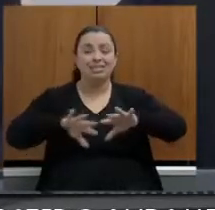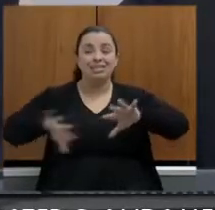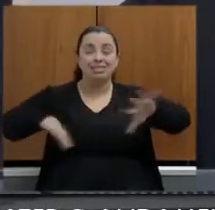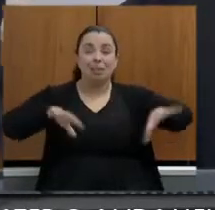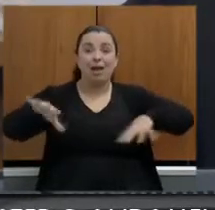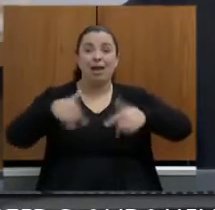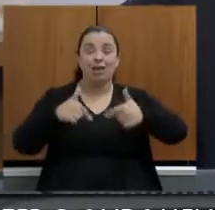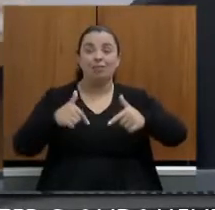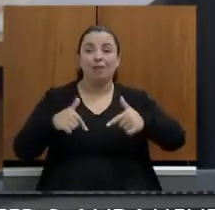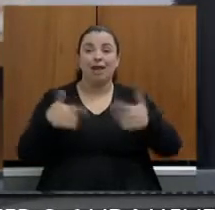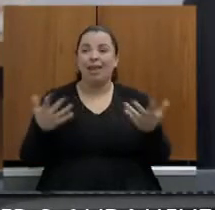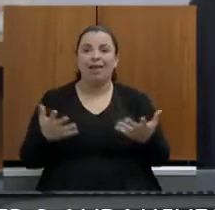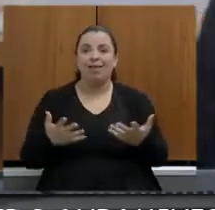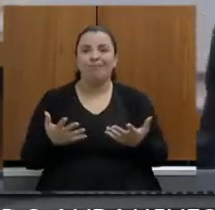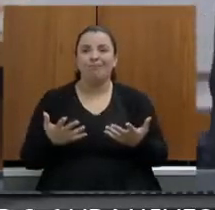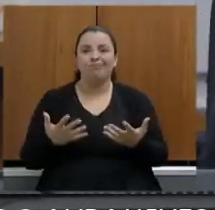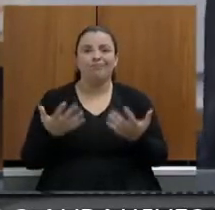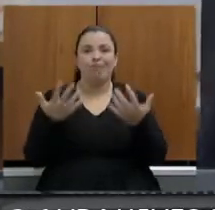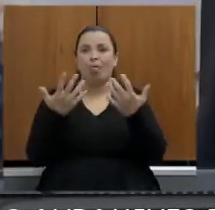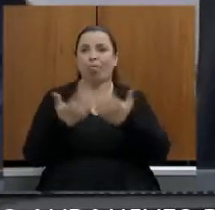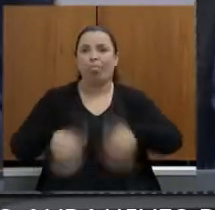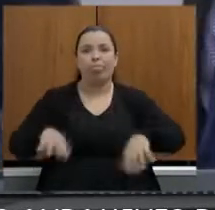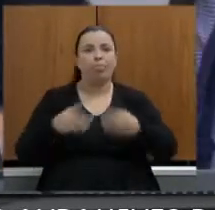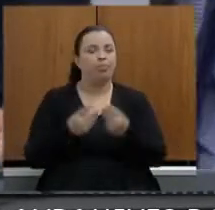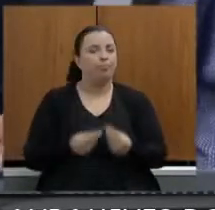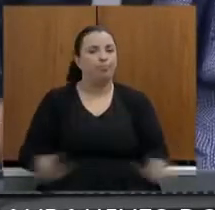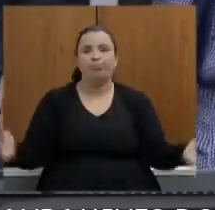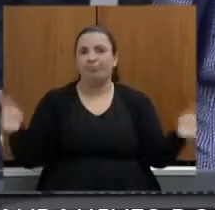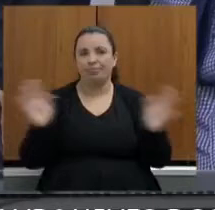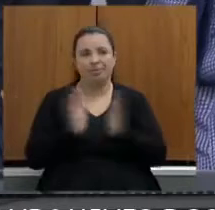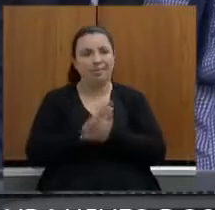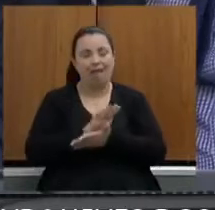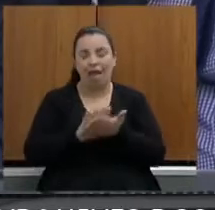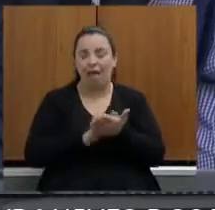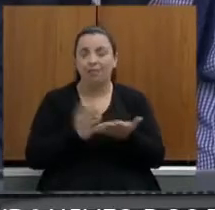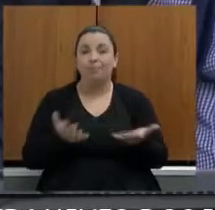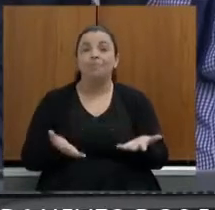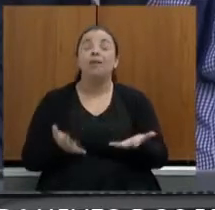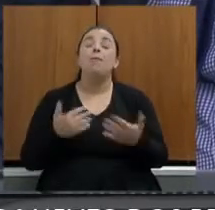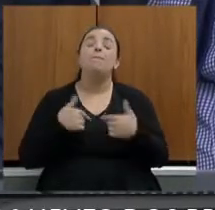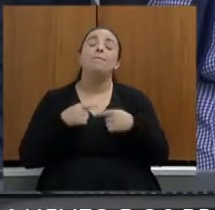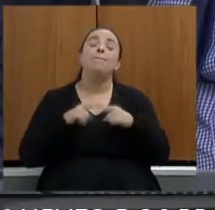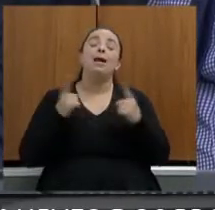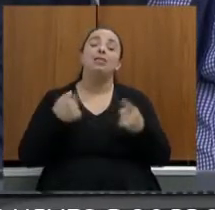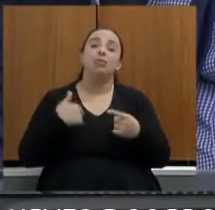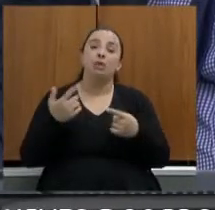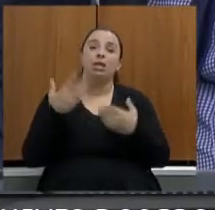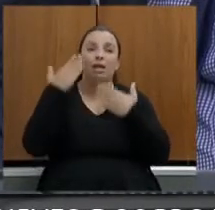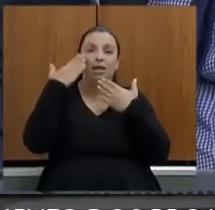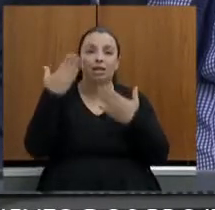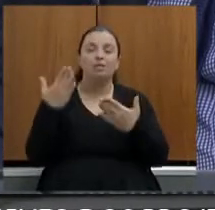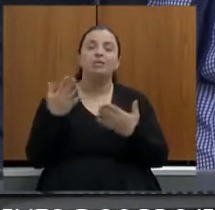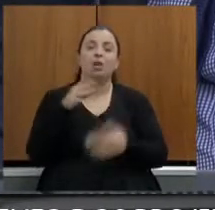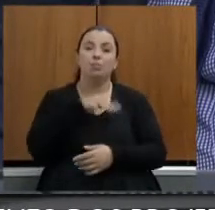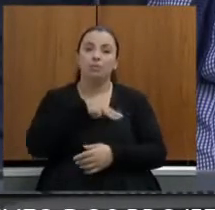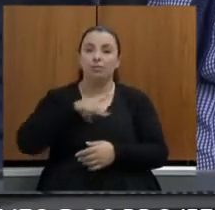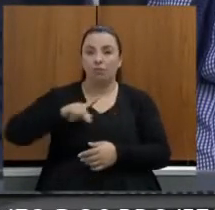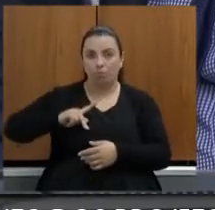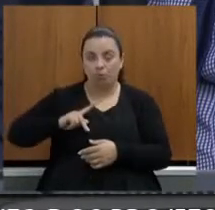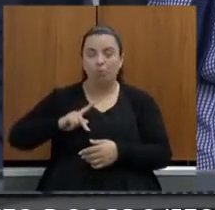nada funciona mas eu queria para encerrar minha palavra agradecer ao Ministério Público